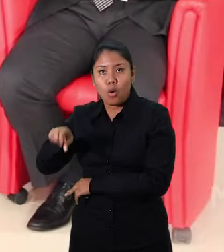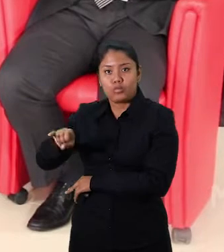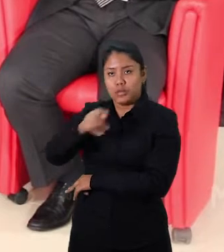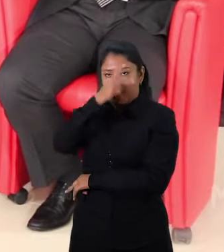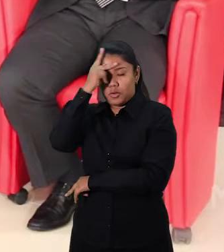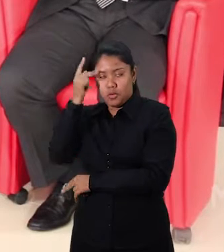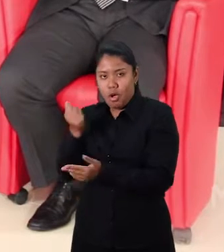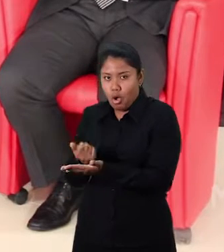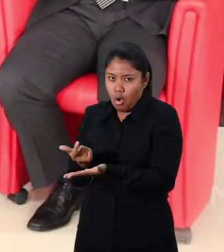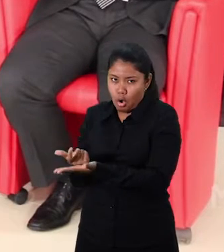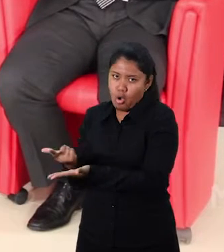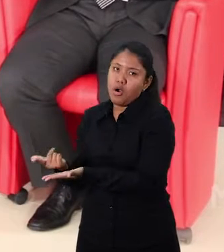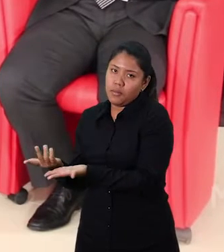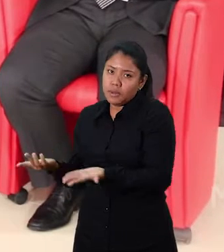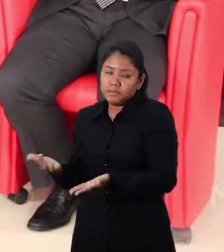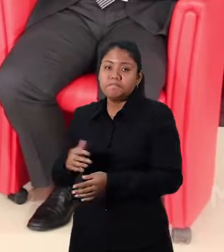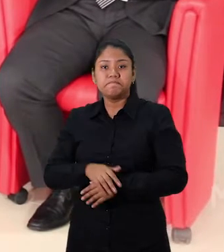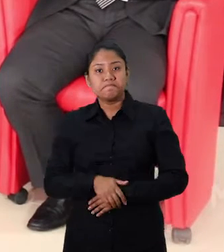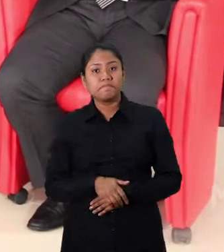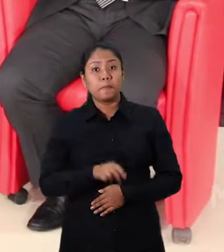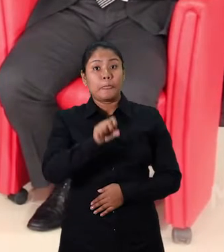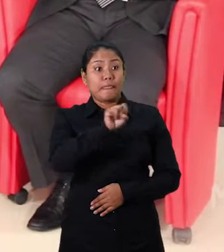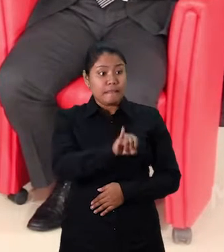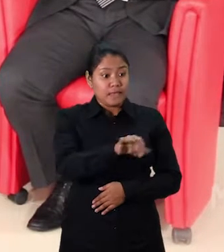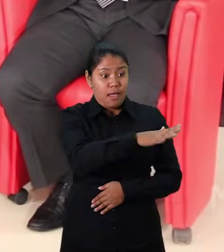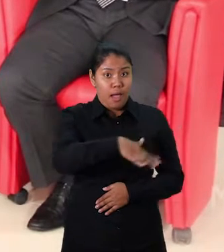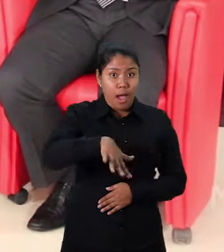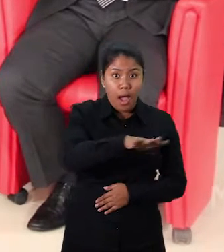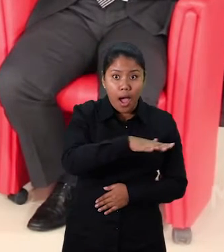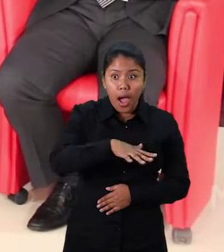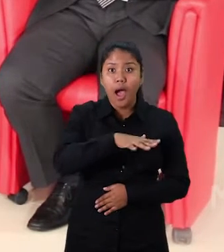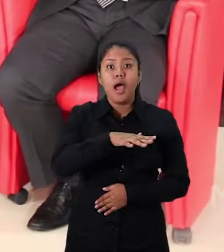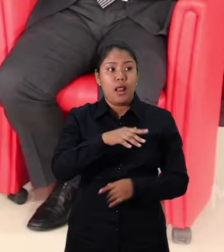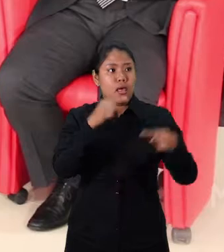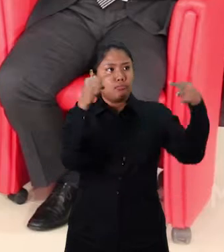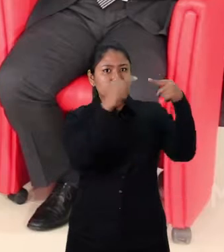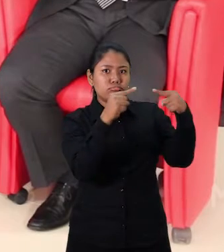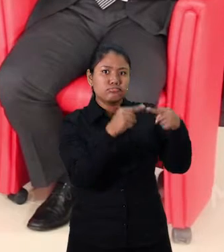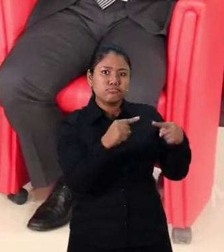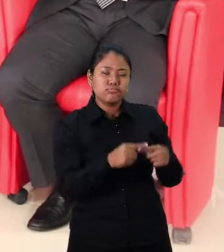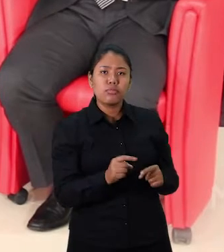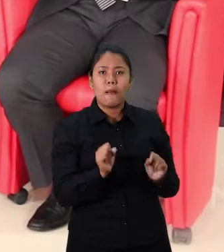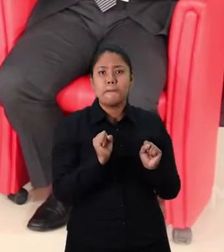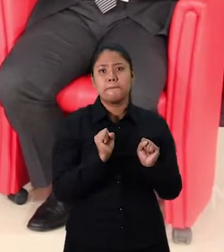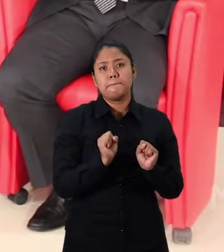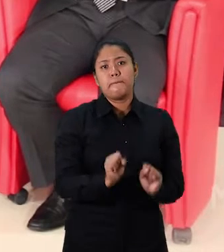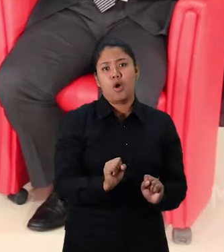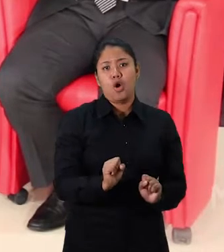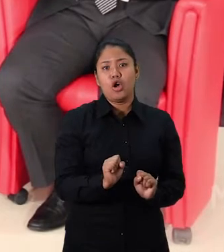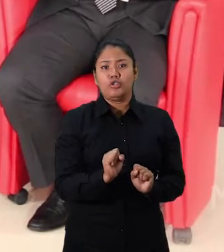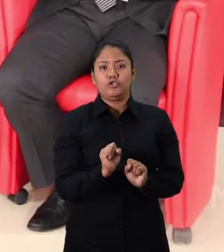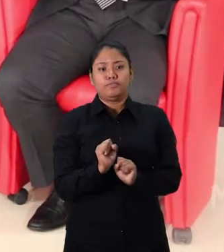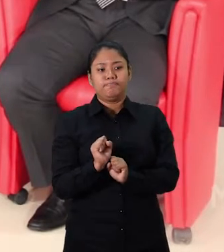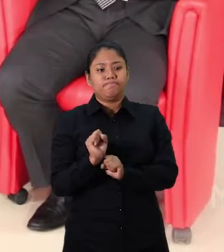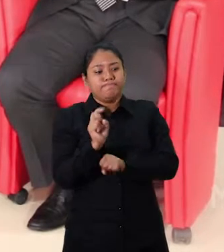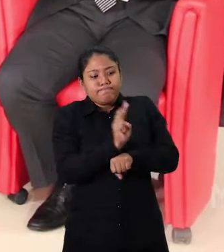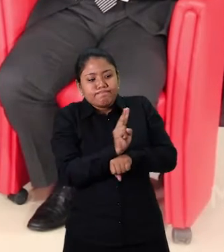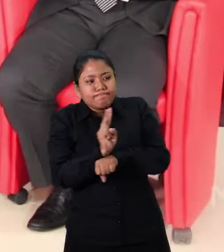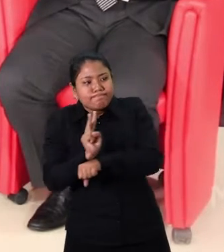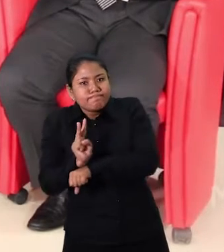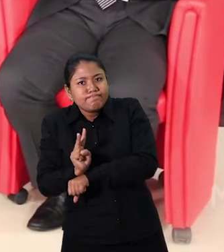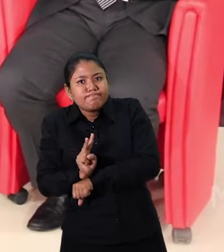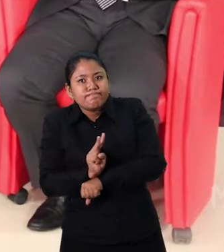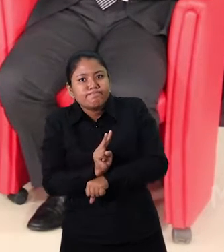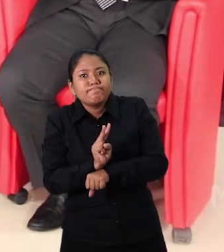projeto é relacionado à defesa do consumidor. Enfim, a área de atuação que tiver afinidade, o órgão público pode ser chamado